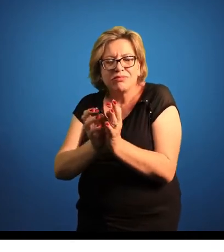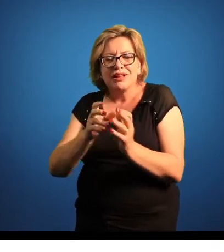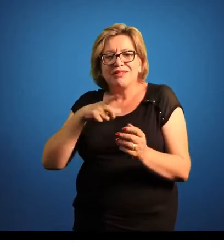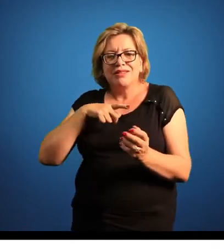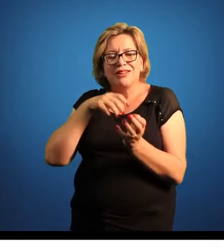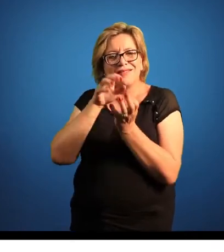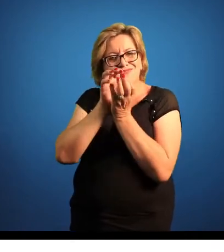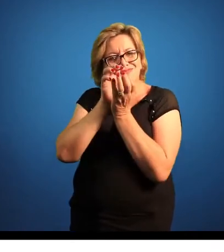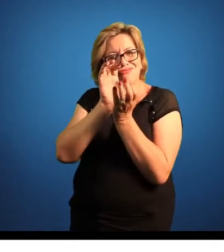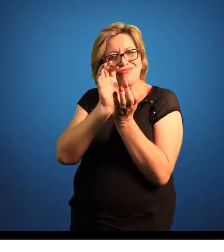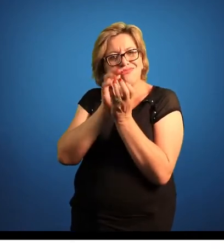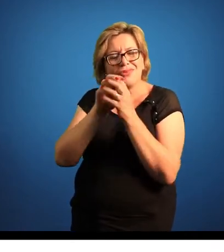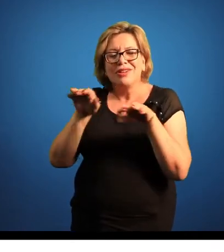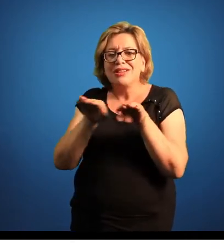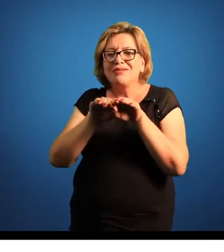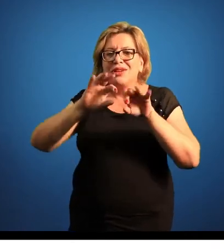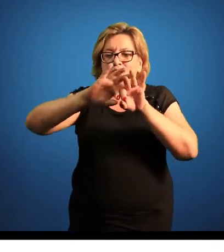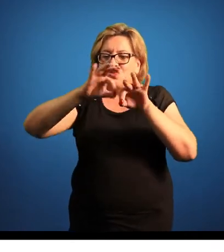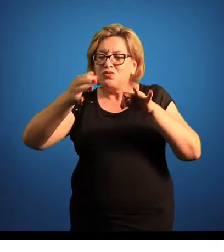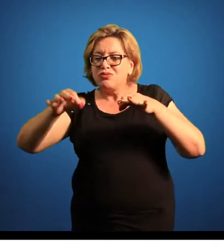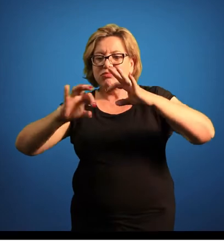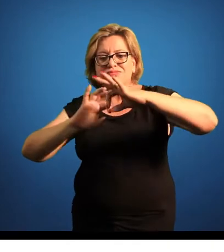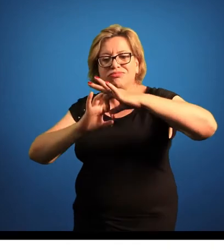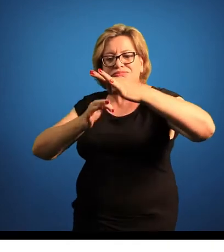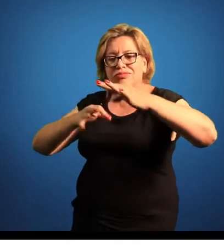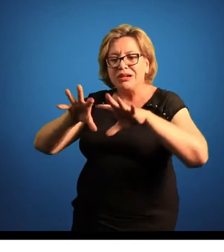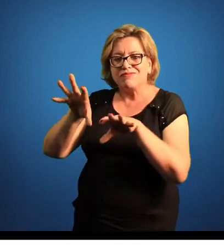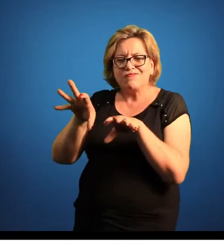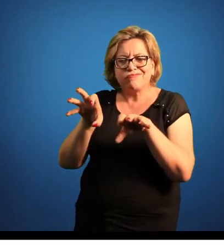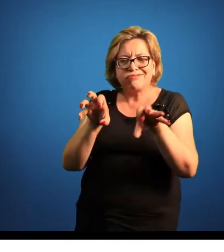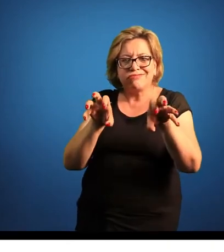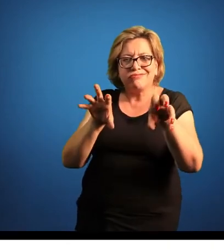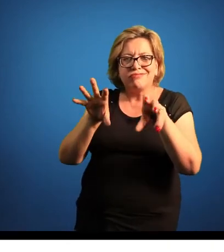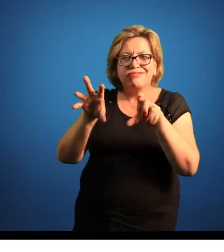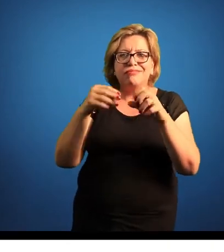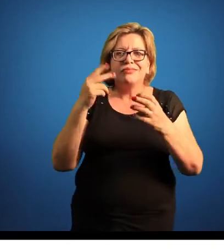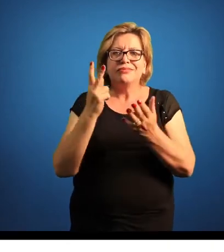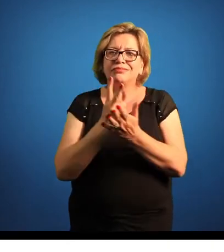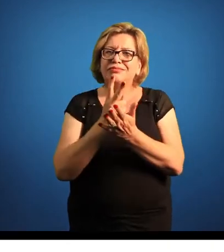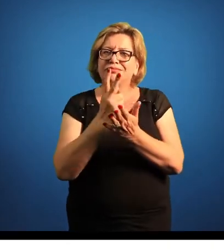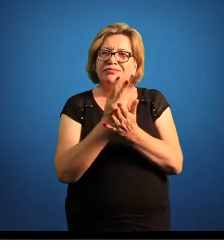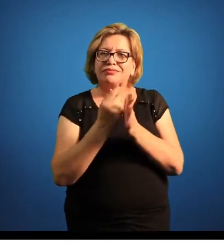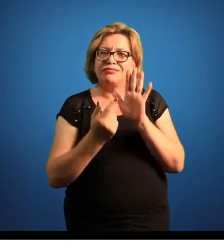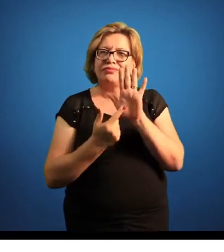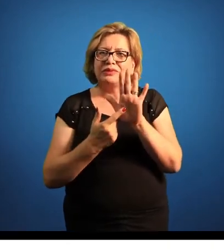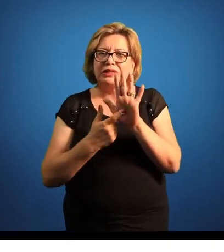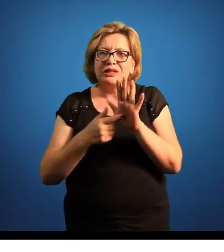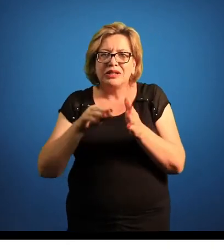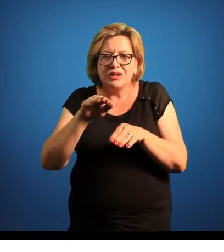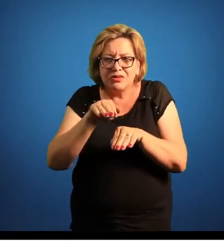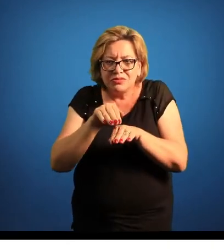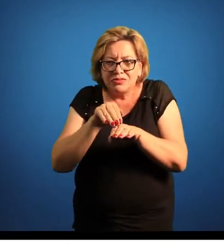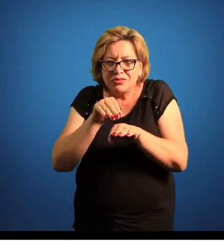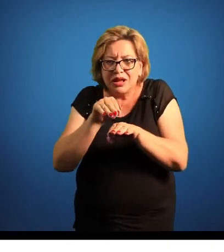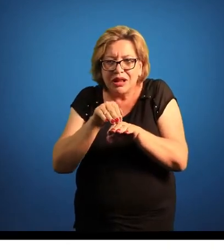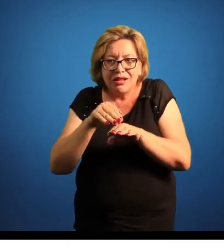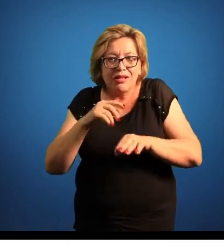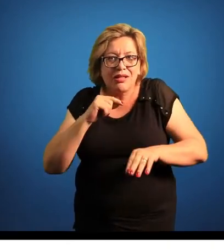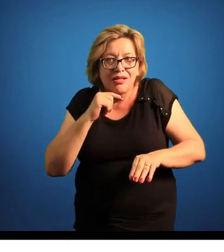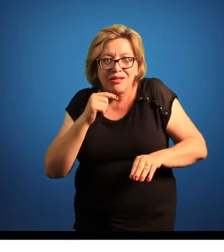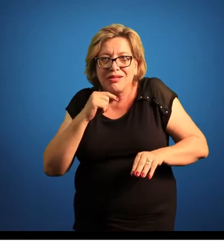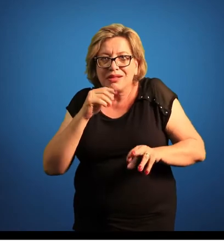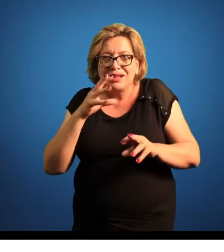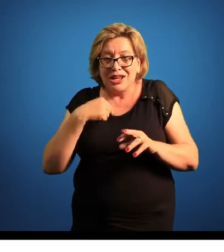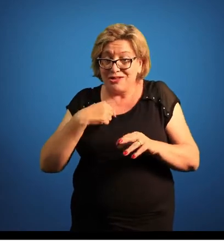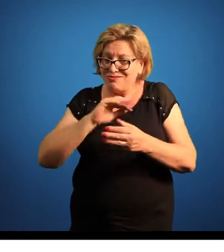bocas, né? E seguram coisas, Tentam segurar a minha pinça aqui. Se eu estou passando ela, a pinça é muito lisa, elas não conseguem segurar,